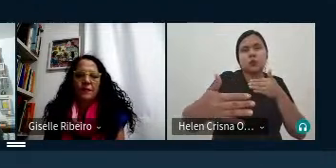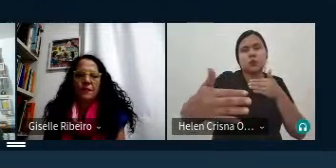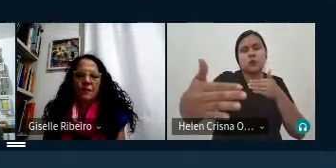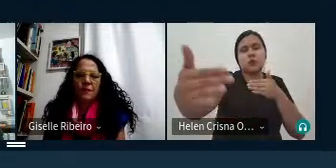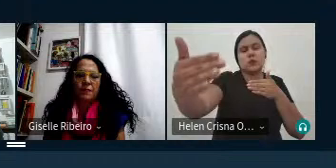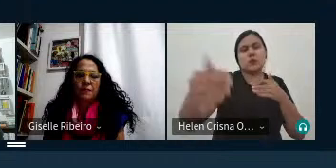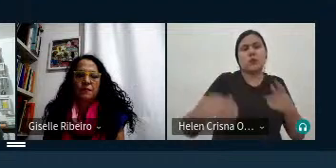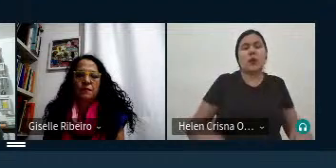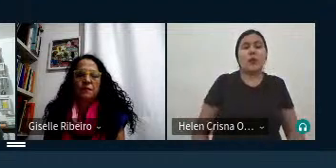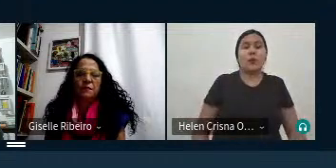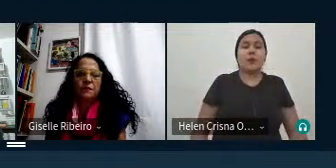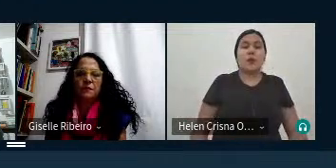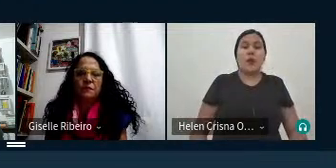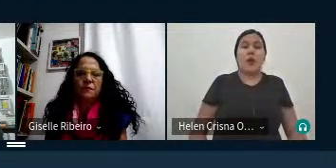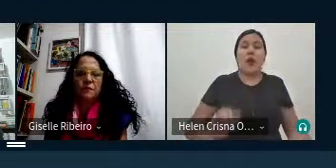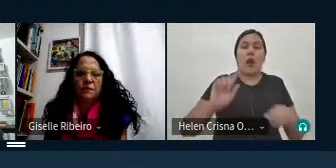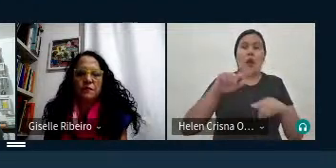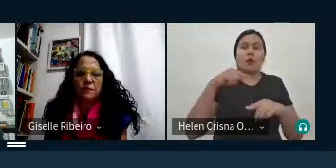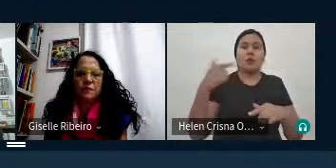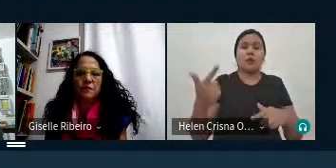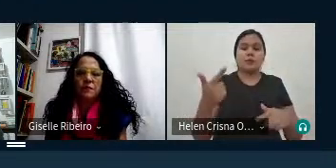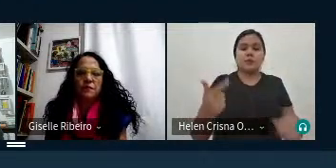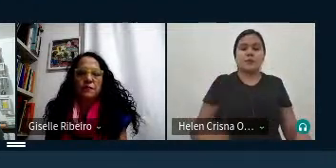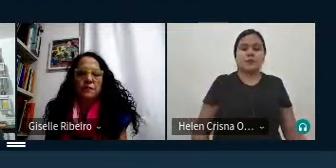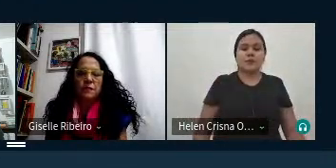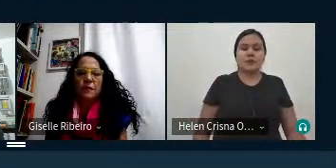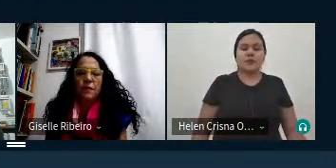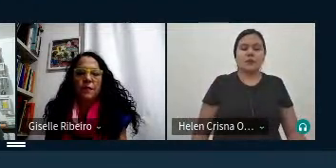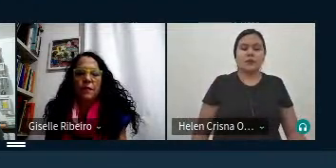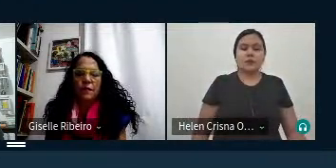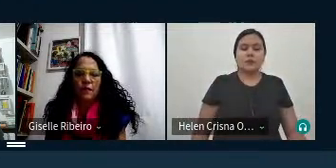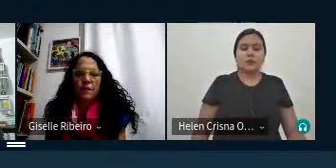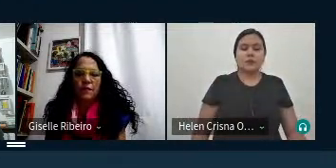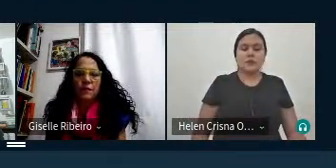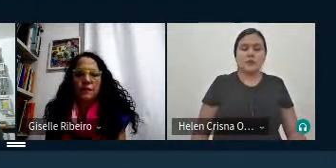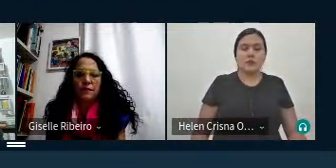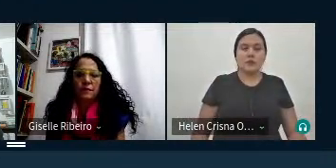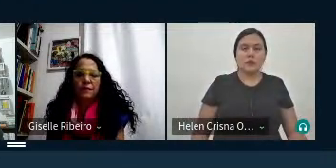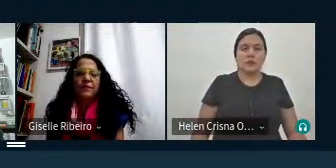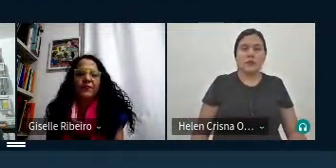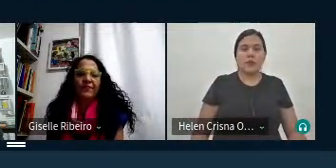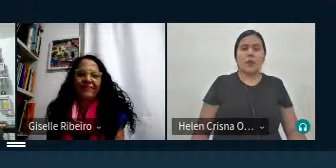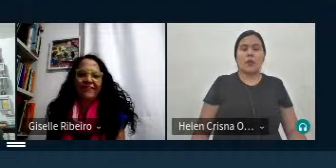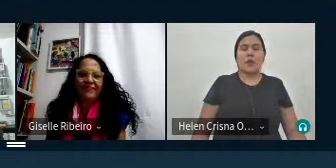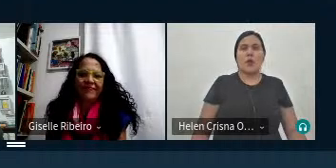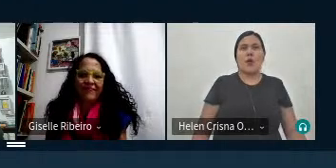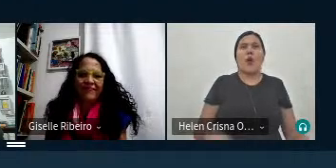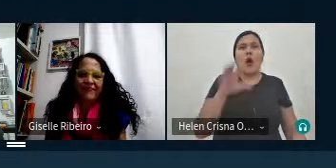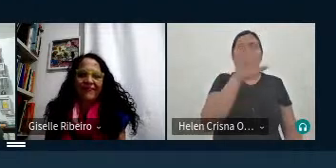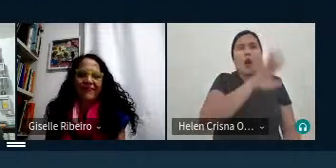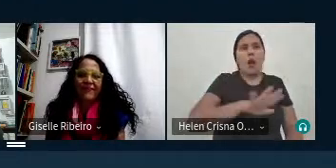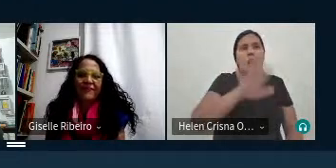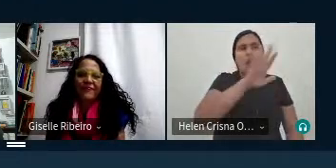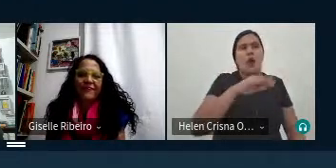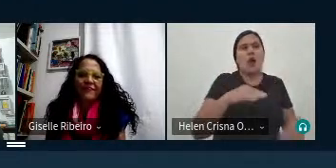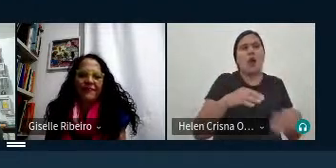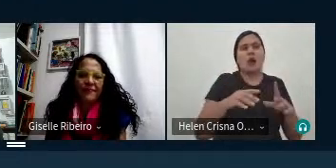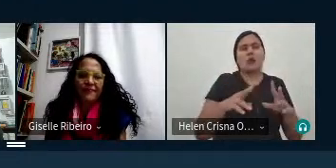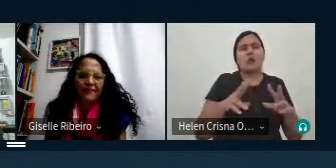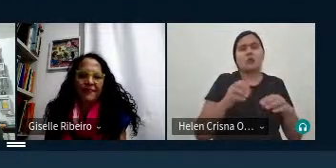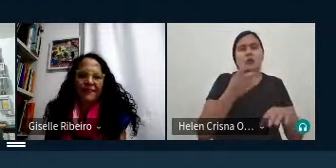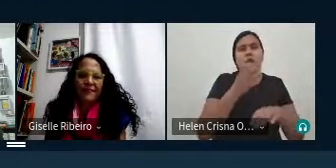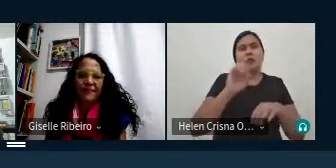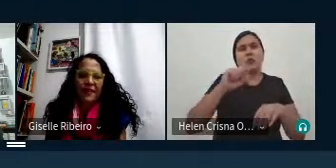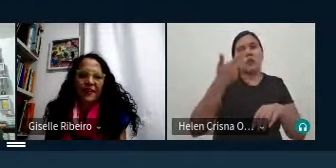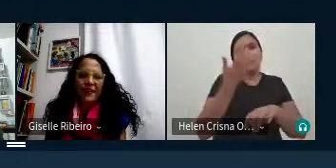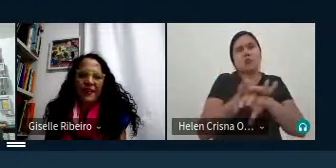a outras a outras esferas acadêmicas né as outras disciplinas